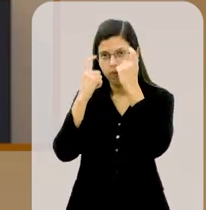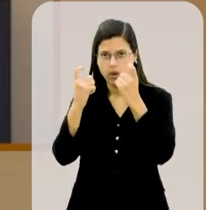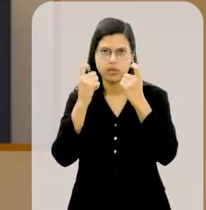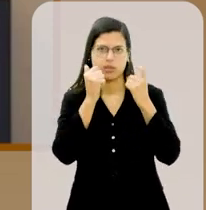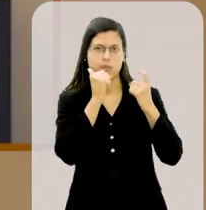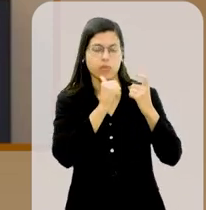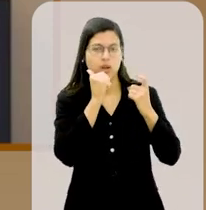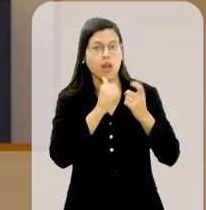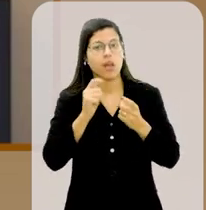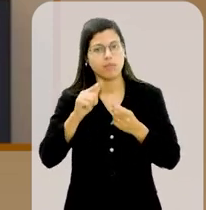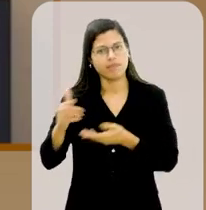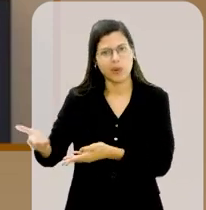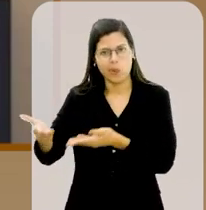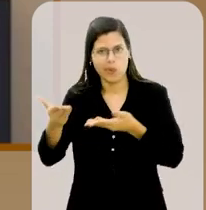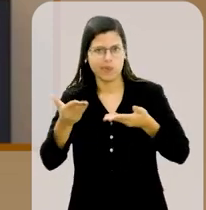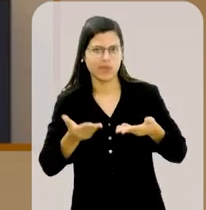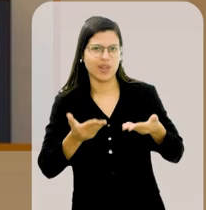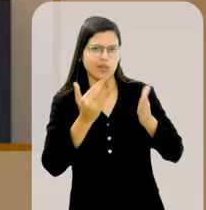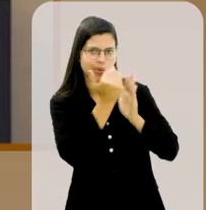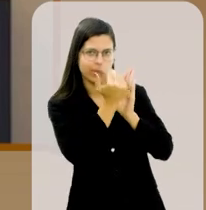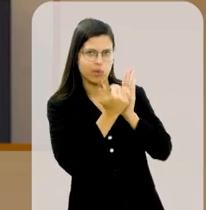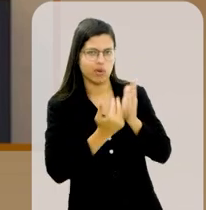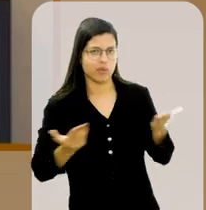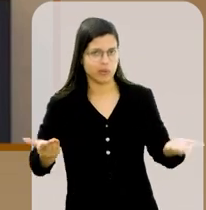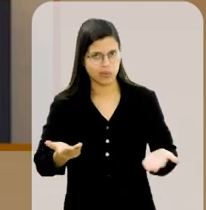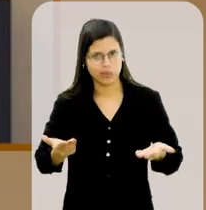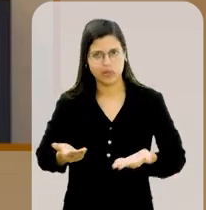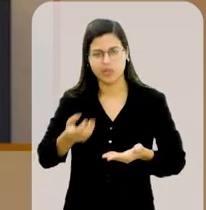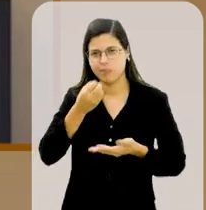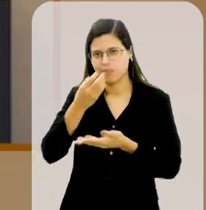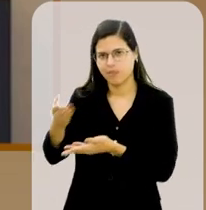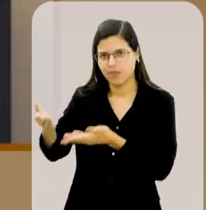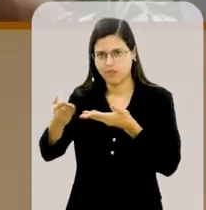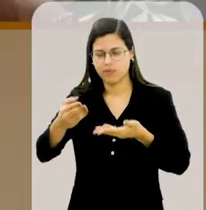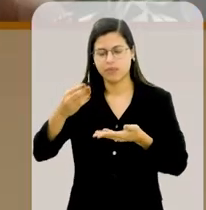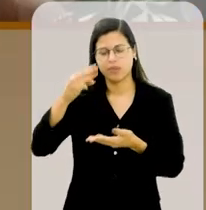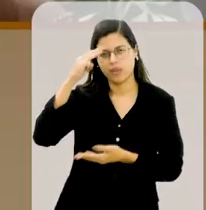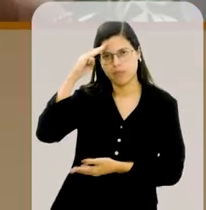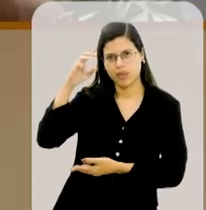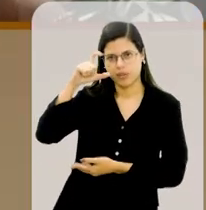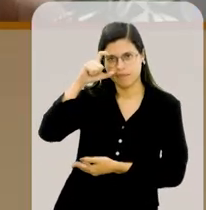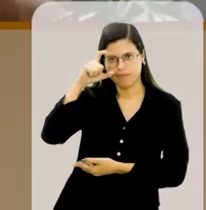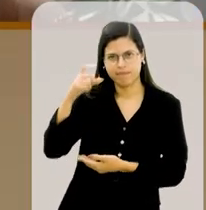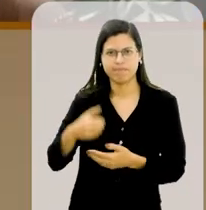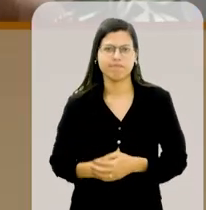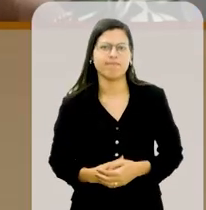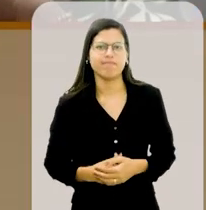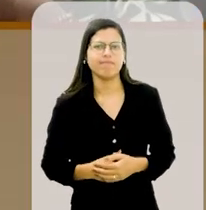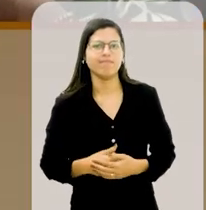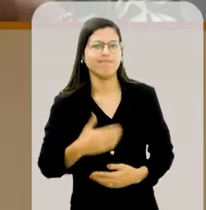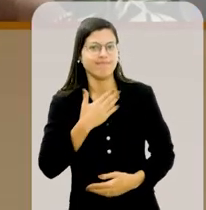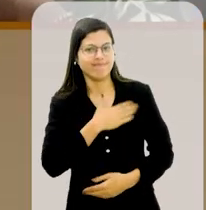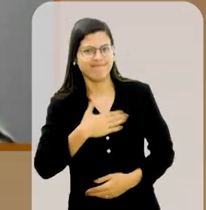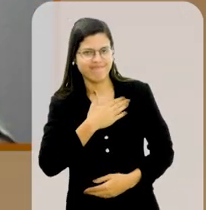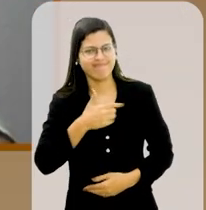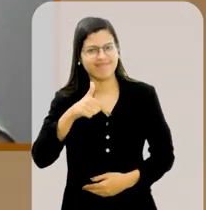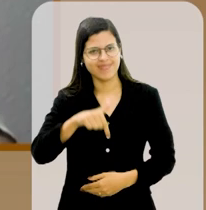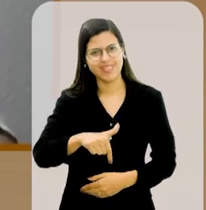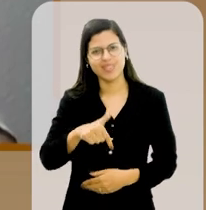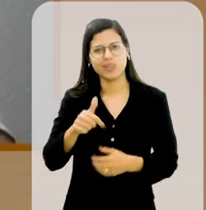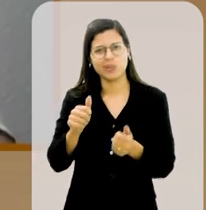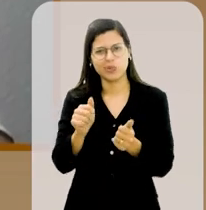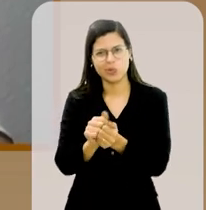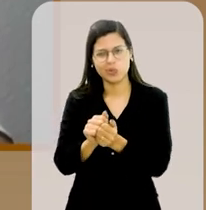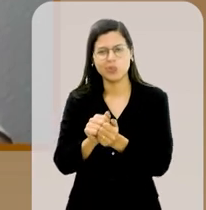e que é a convidada do perfil de hoje. Seja bem-vinda, Maria da Penha. É um prazer estar aqui com